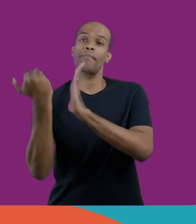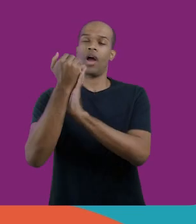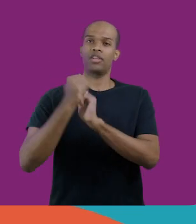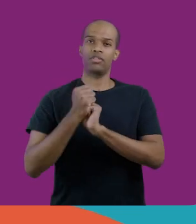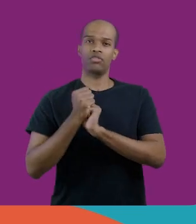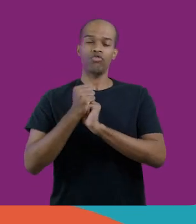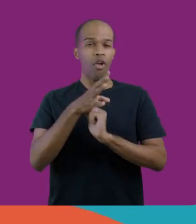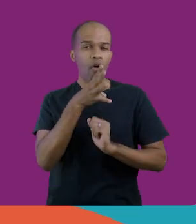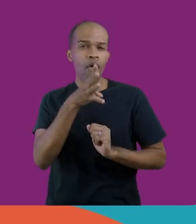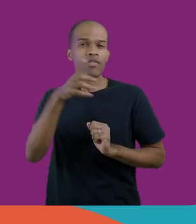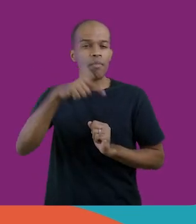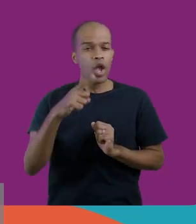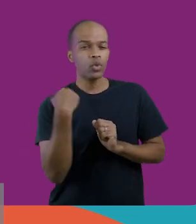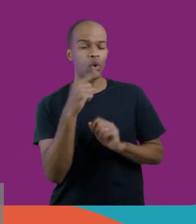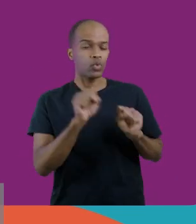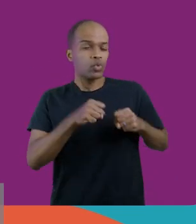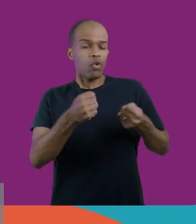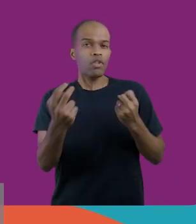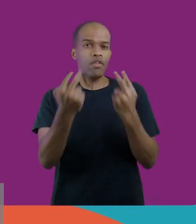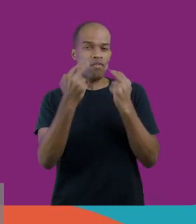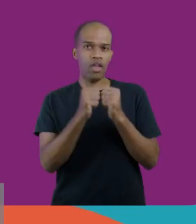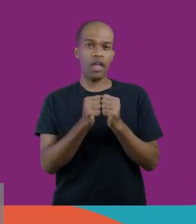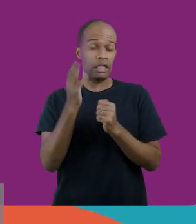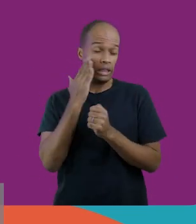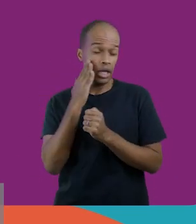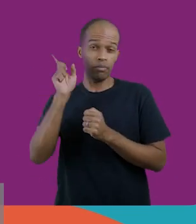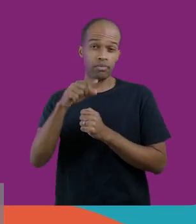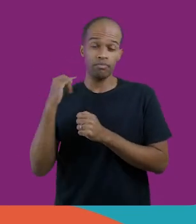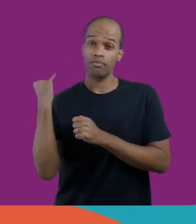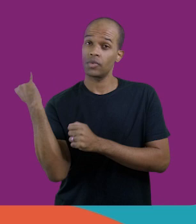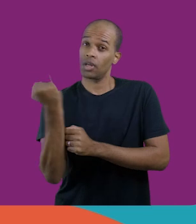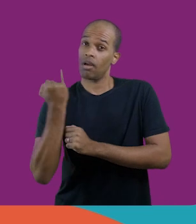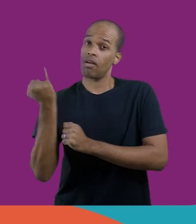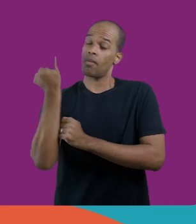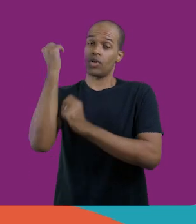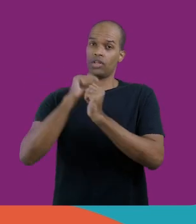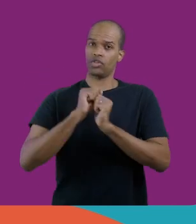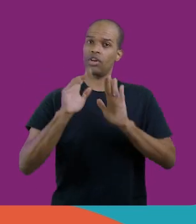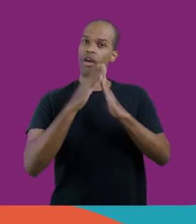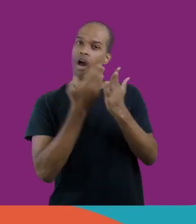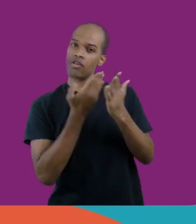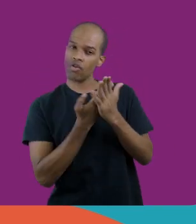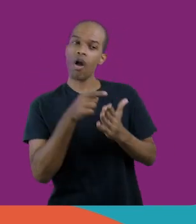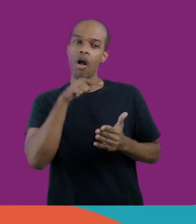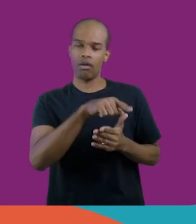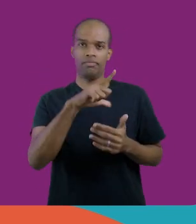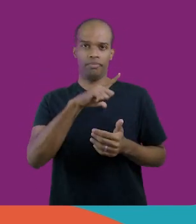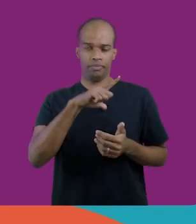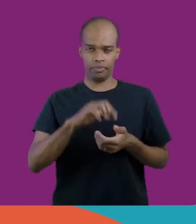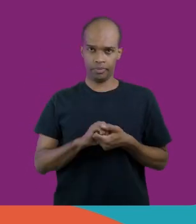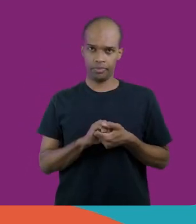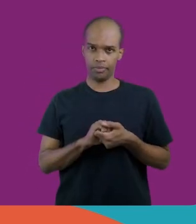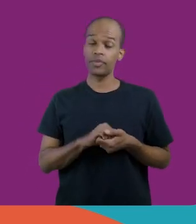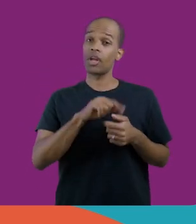reconhecimento com relação à questão da importância, do quanto a escola é importante,